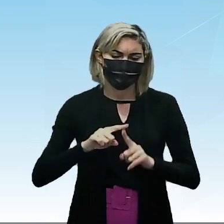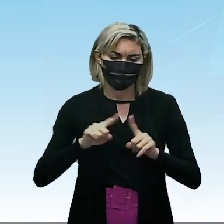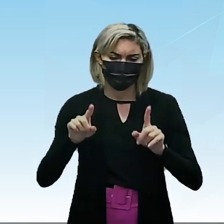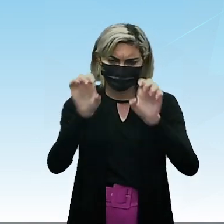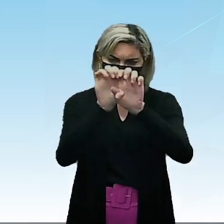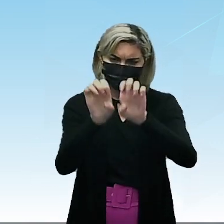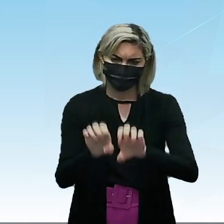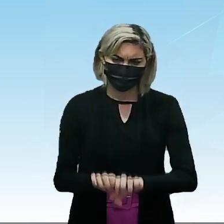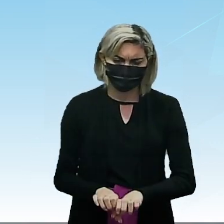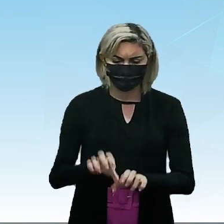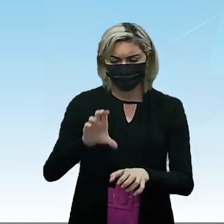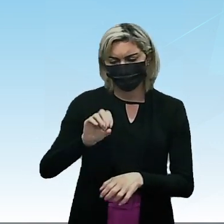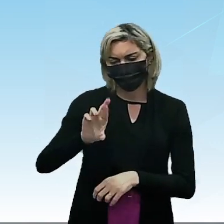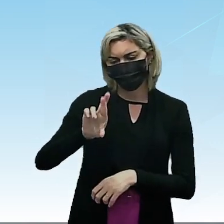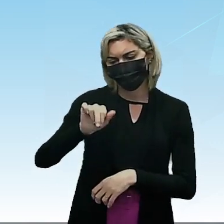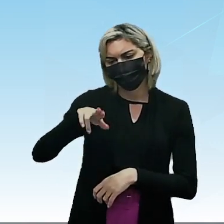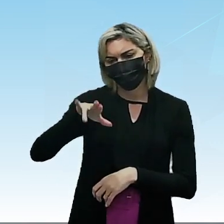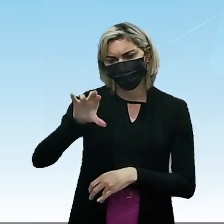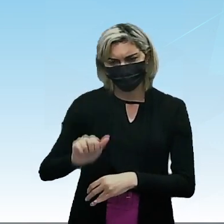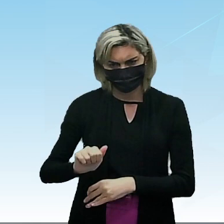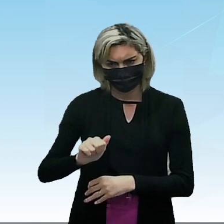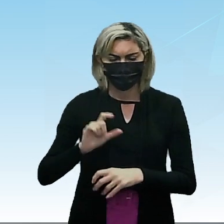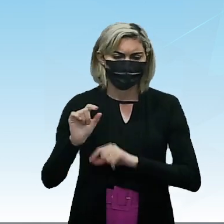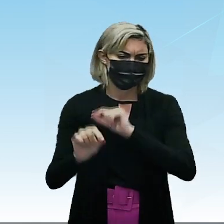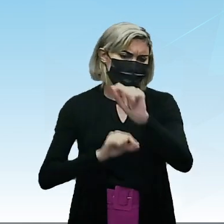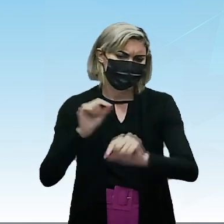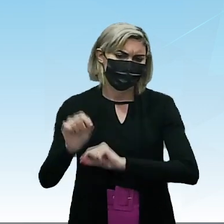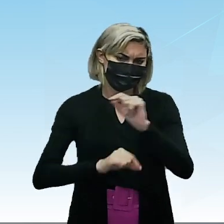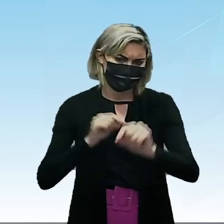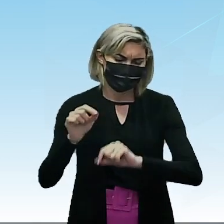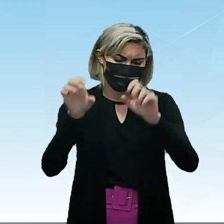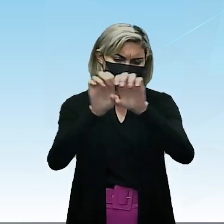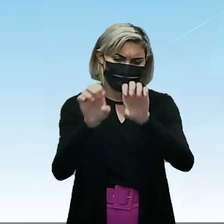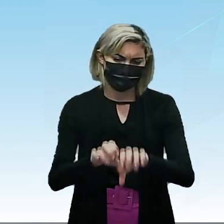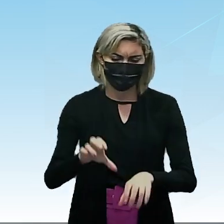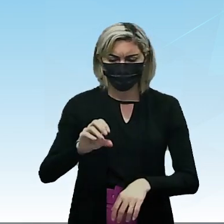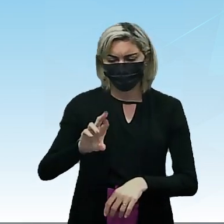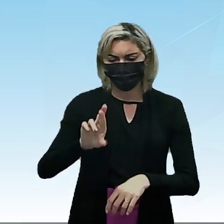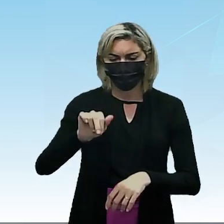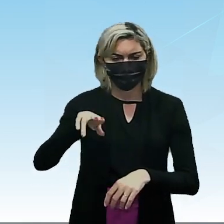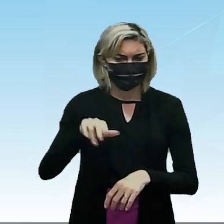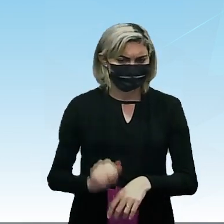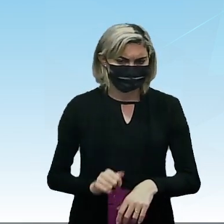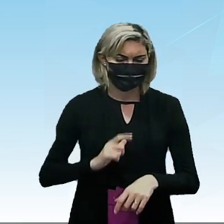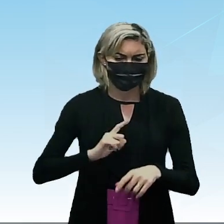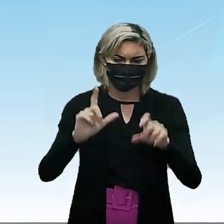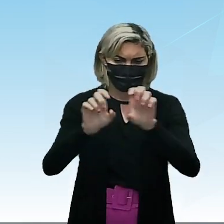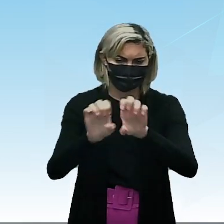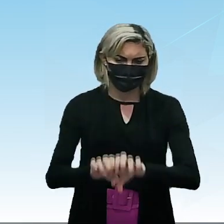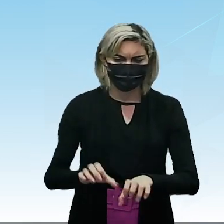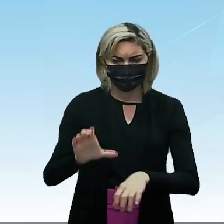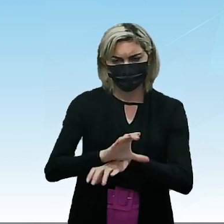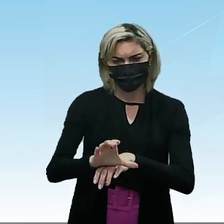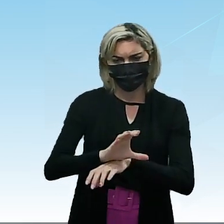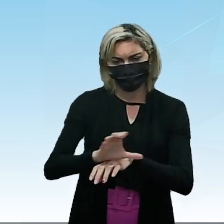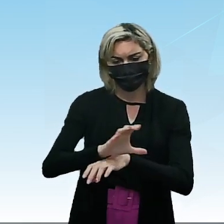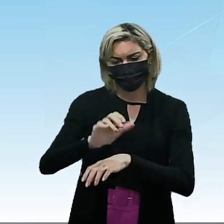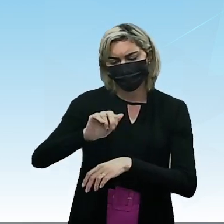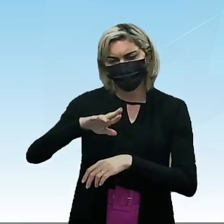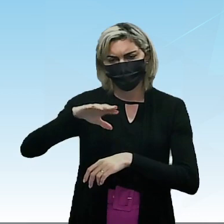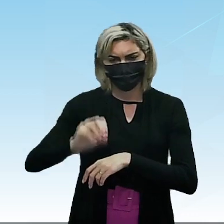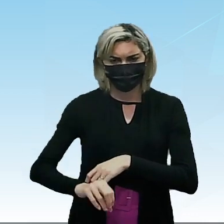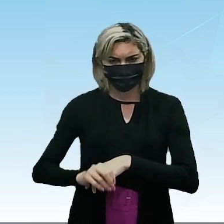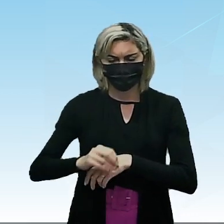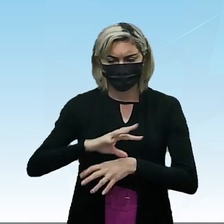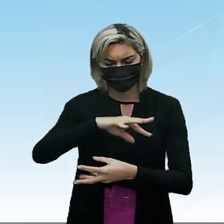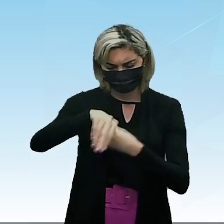estrutura Tem que ser orgânica E o que é uma estrutura orgânica É uma estrutura que tem carbono Em sua